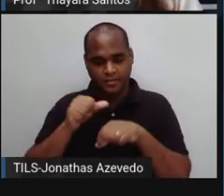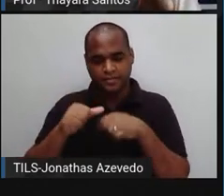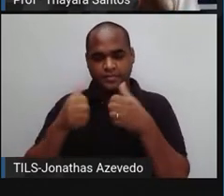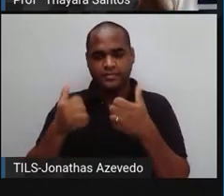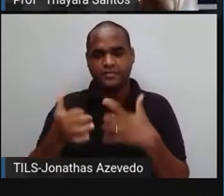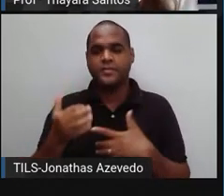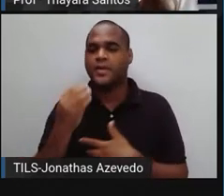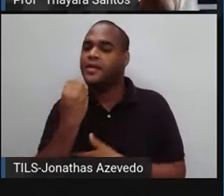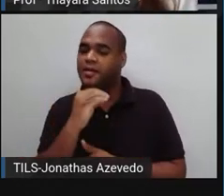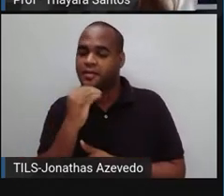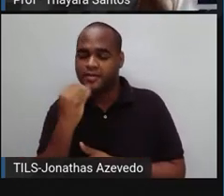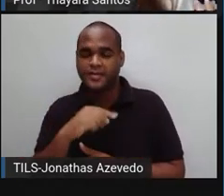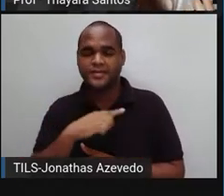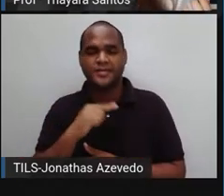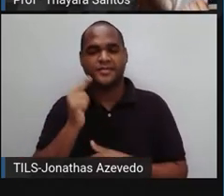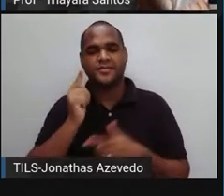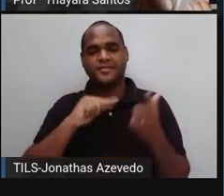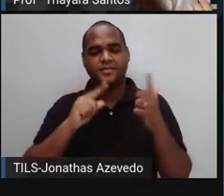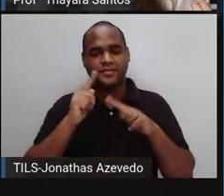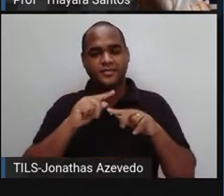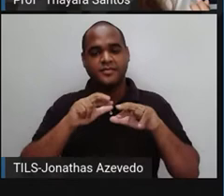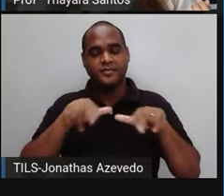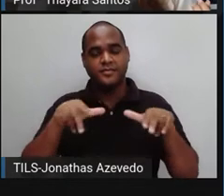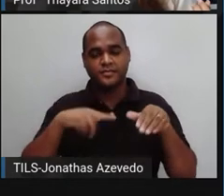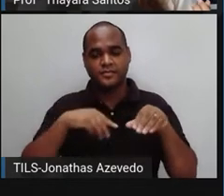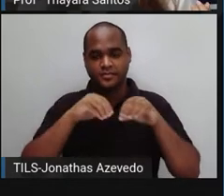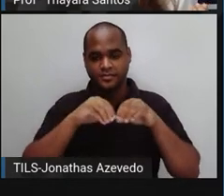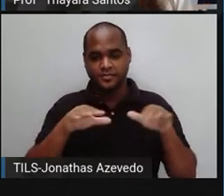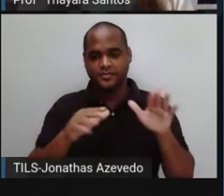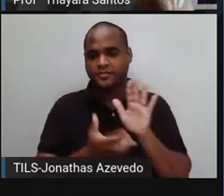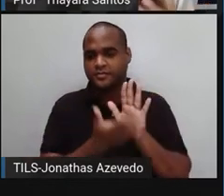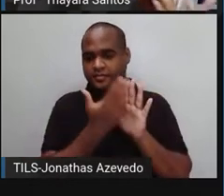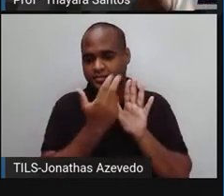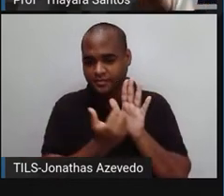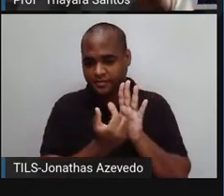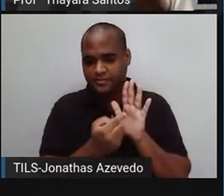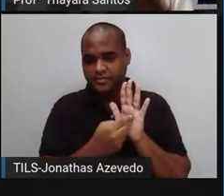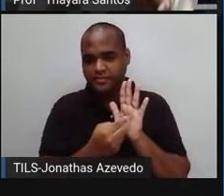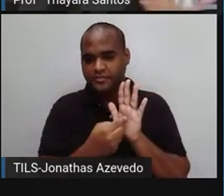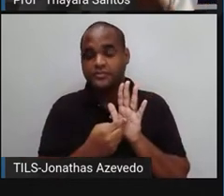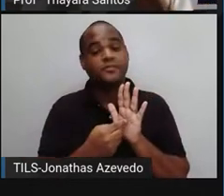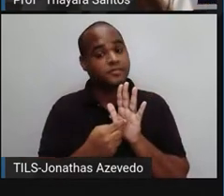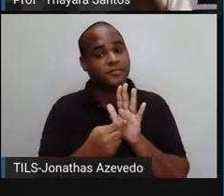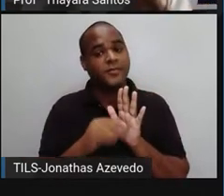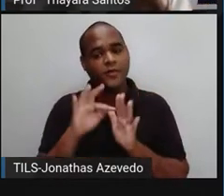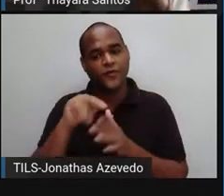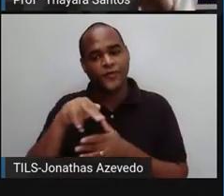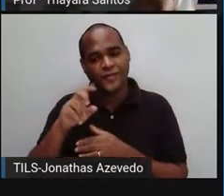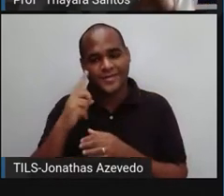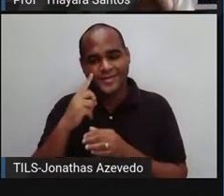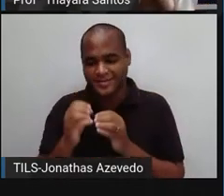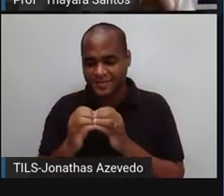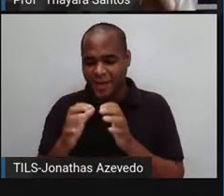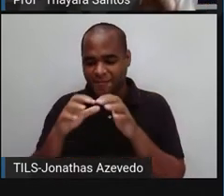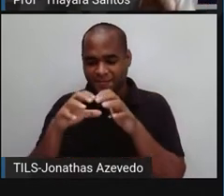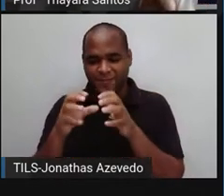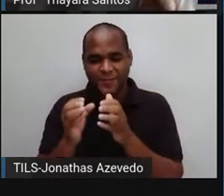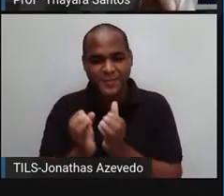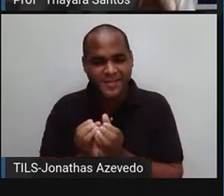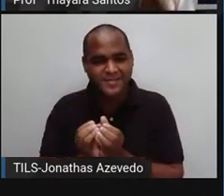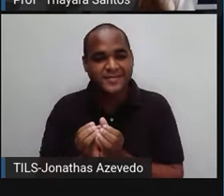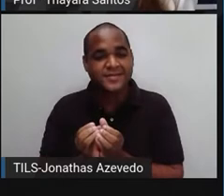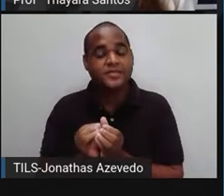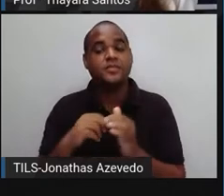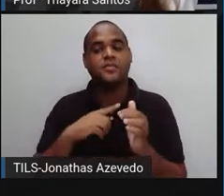aqueles nutrientes. Aqui eu coloquei na imagem, ó, os fungos, o exemplo de fungos, que são os cogumelos e as